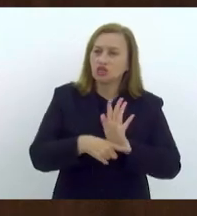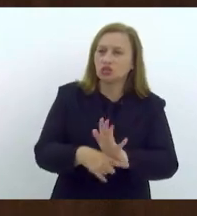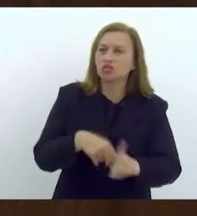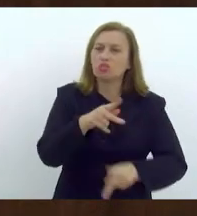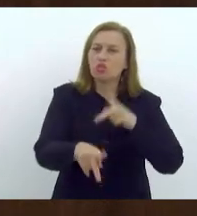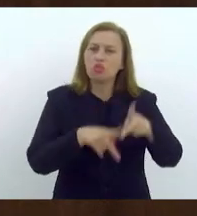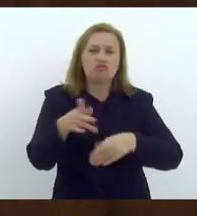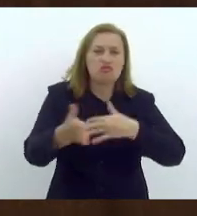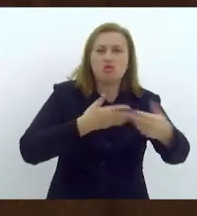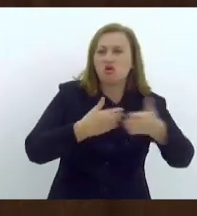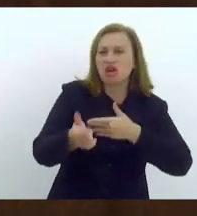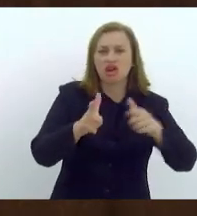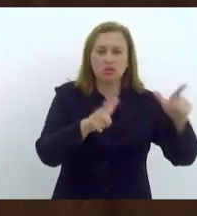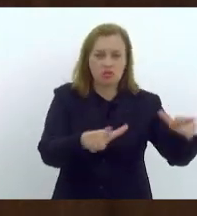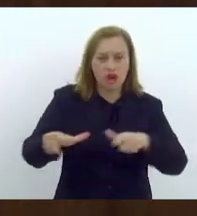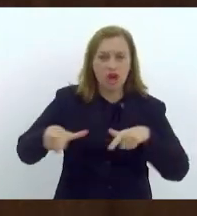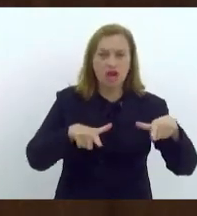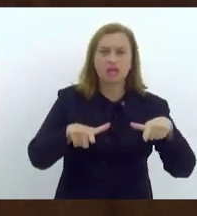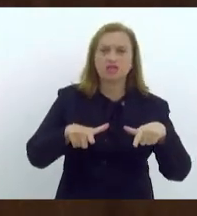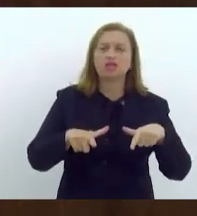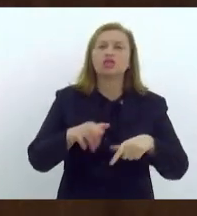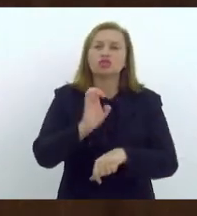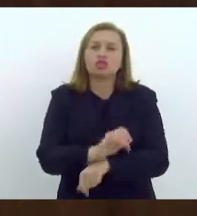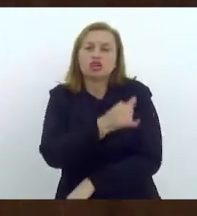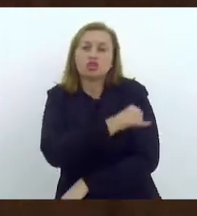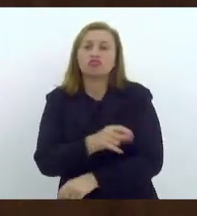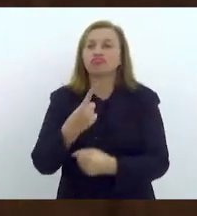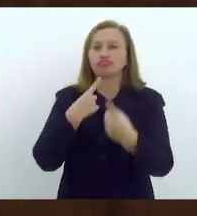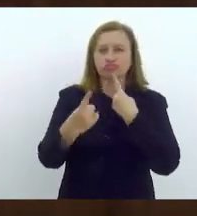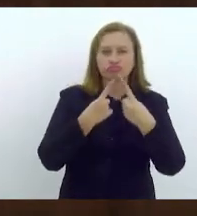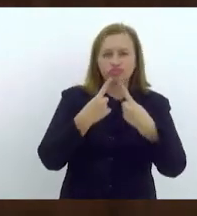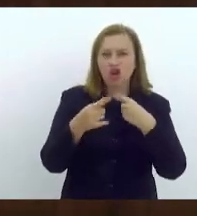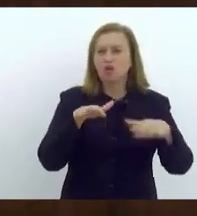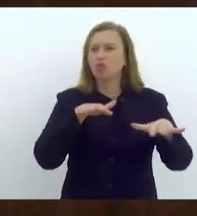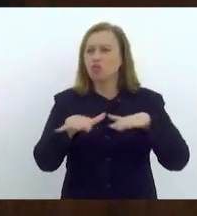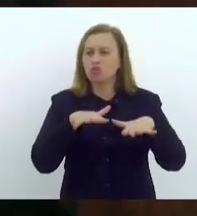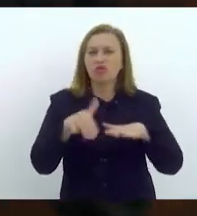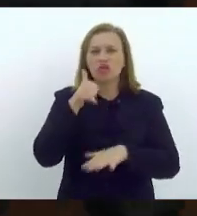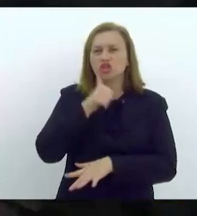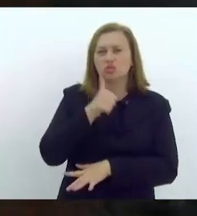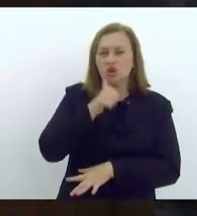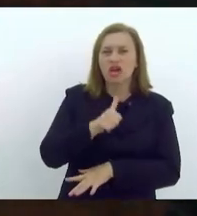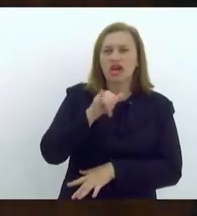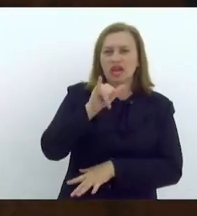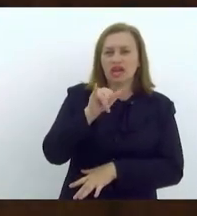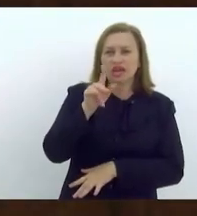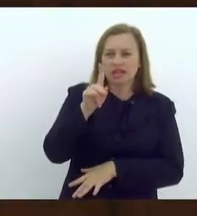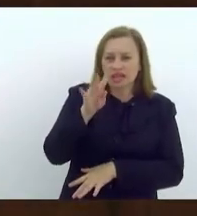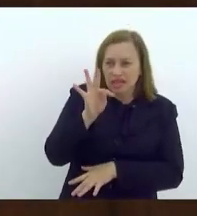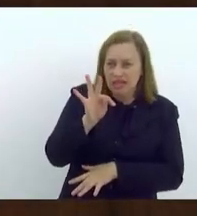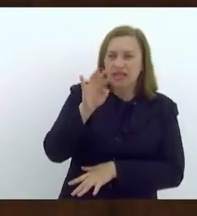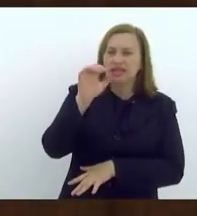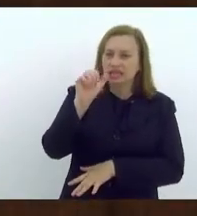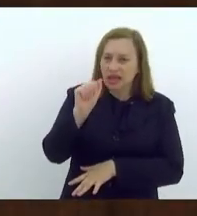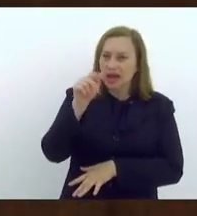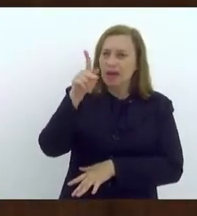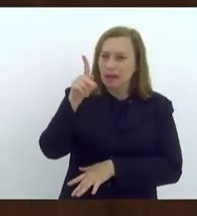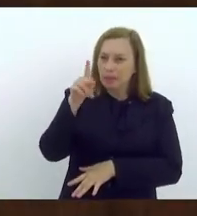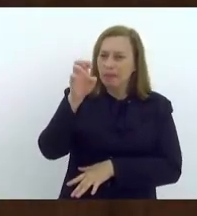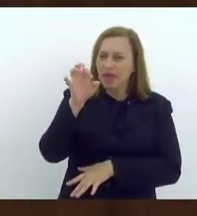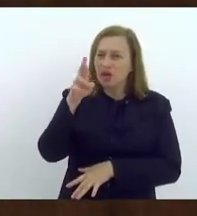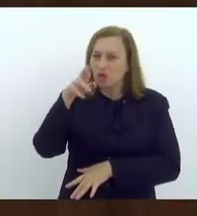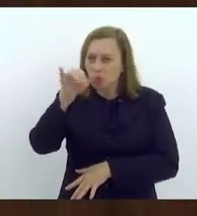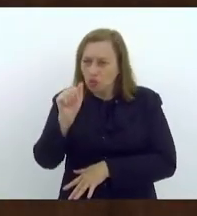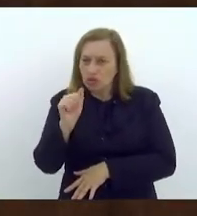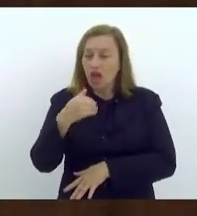de qualquer local do estado do Rio. estão em diálogo com o movimento de mulheres de Itaperuna e região, eu